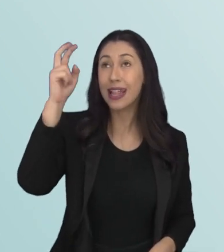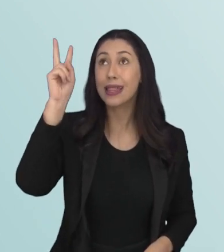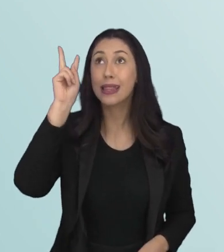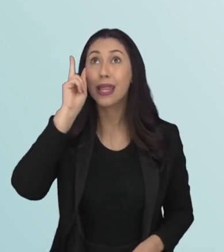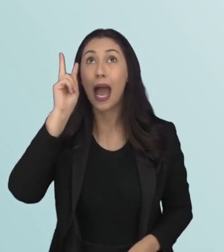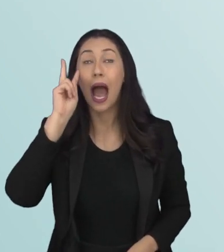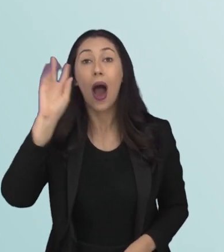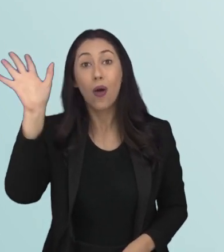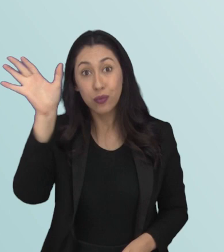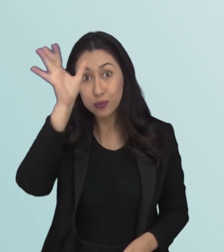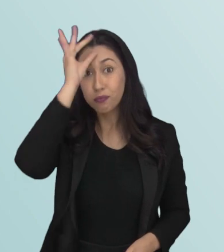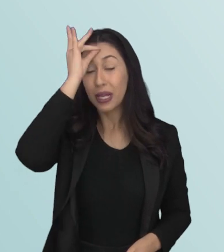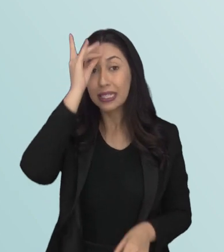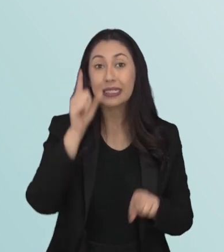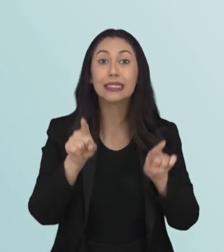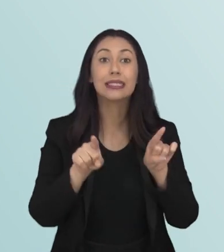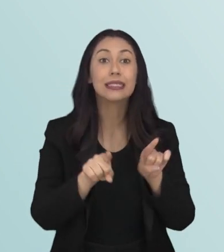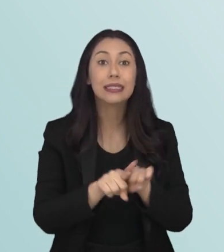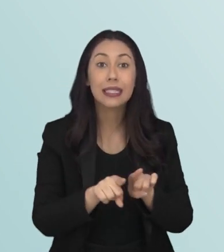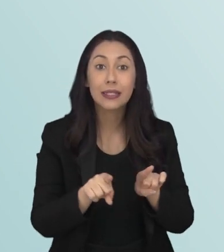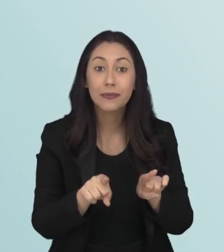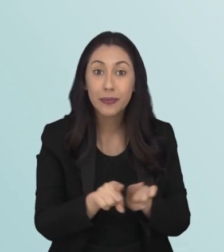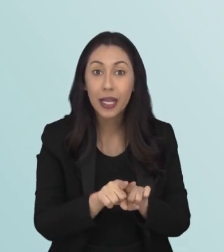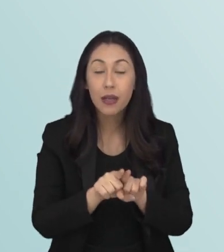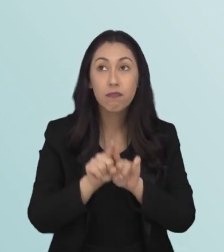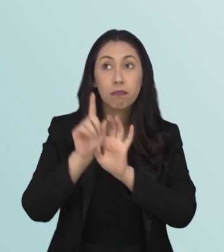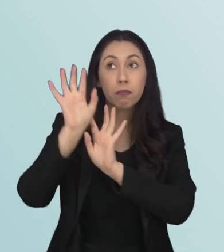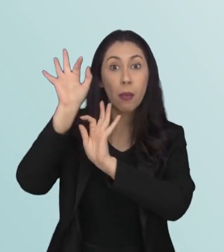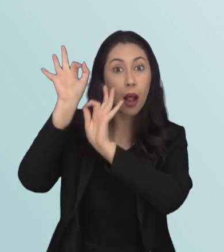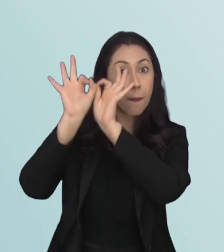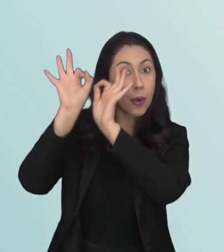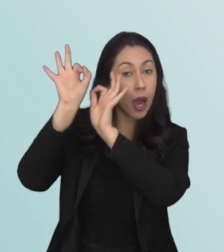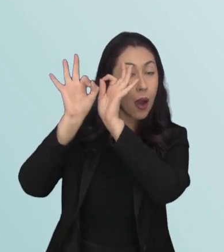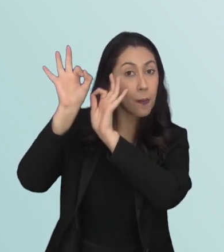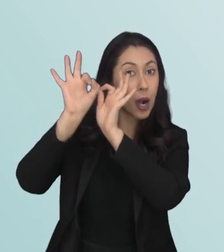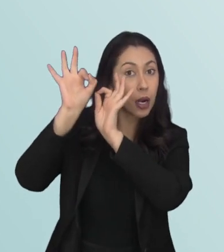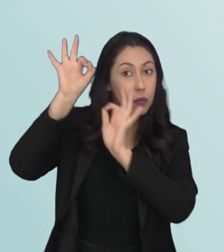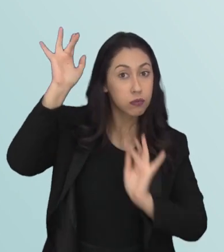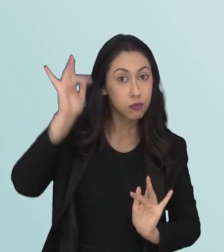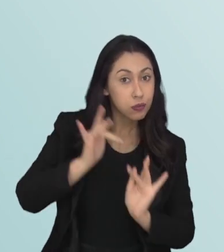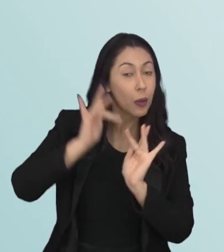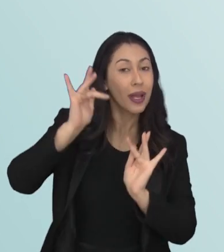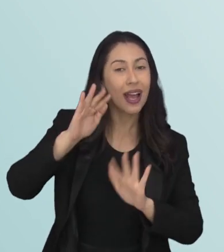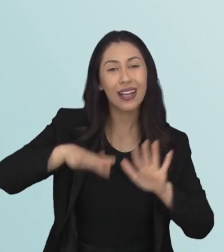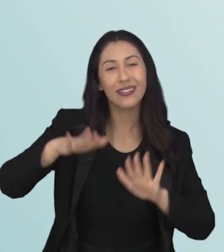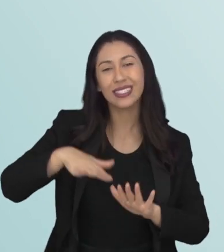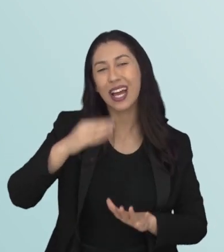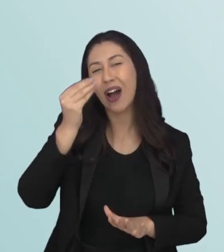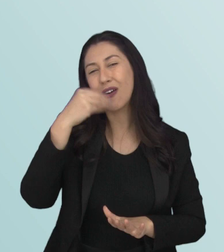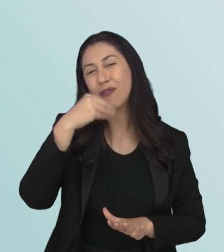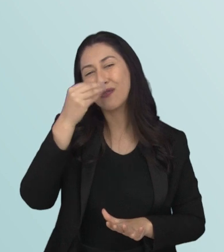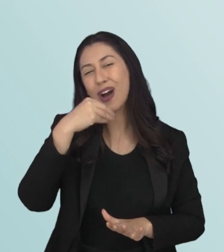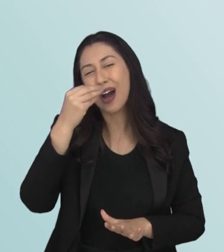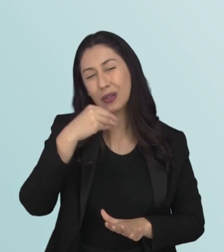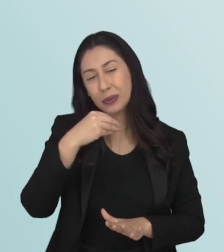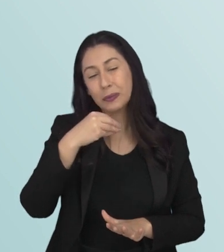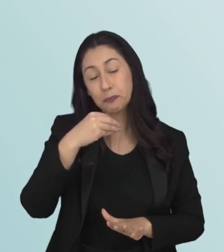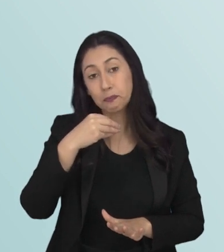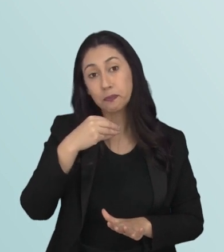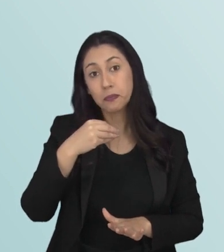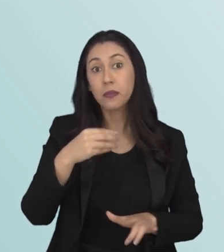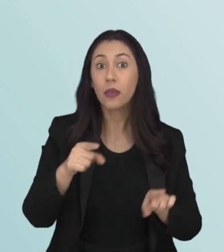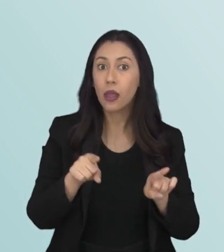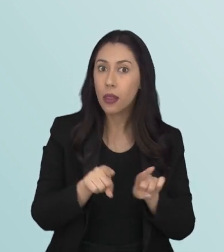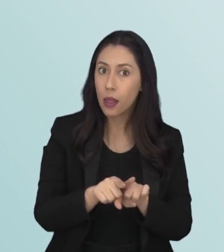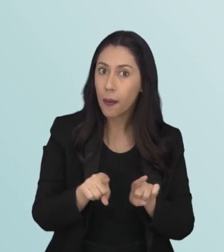a nossa memória, além de ajudar no aumento da produção dos neurotransmissores, que muitas vezes estão em baixa nas doenças relacionadas à saúde mental.